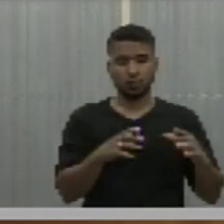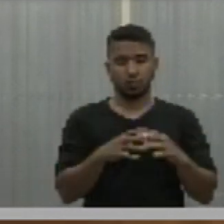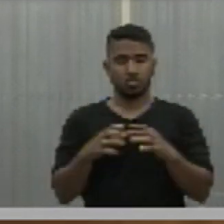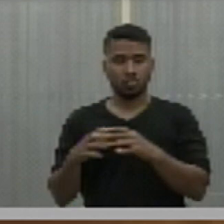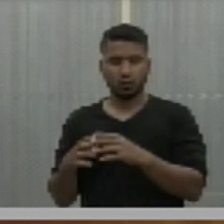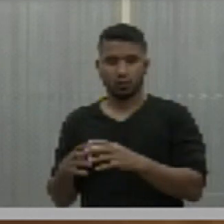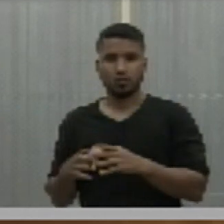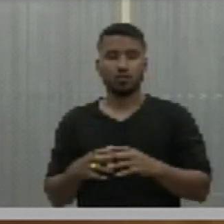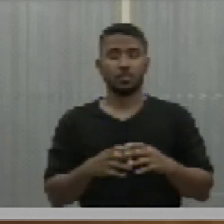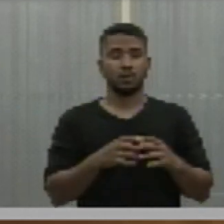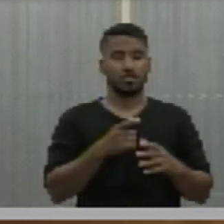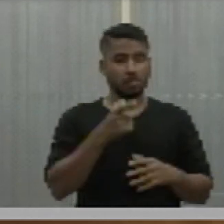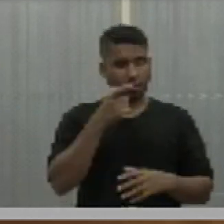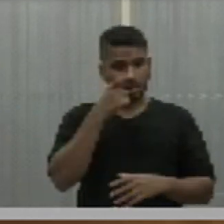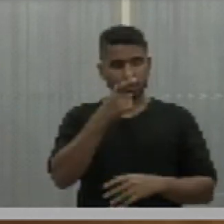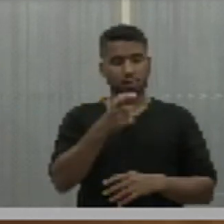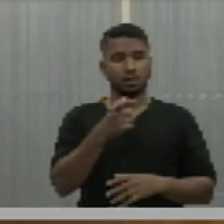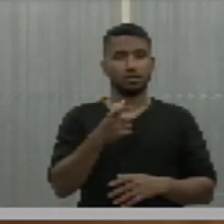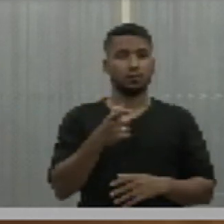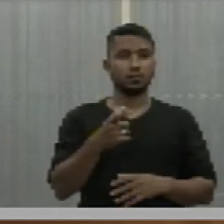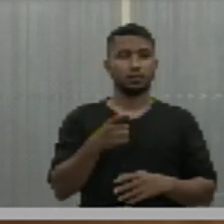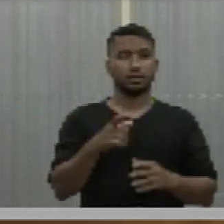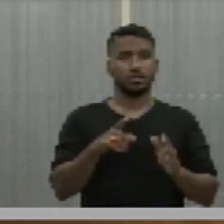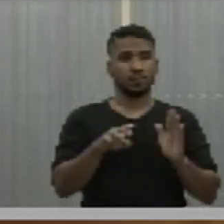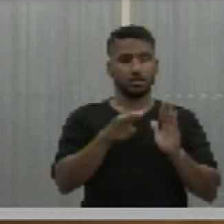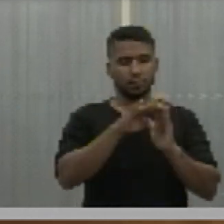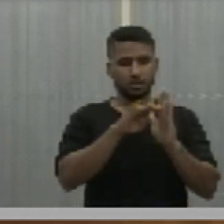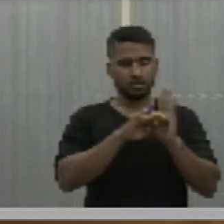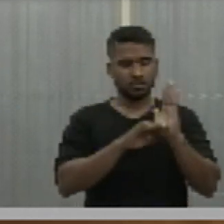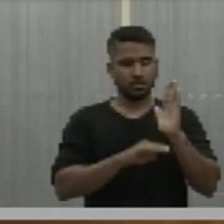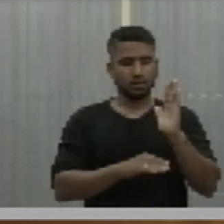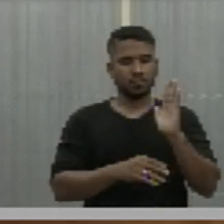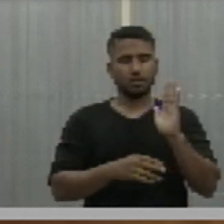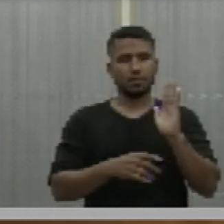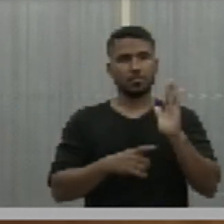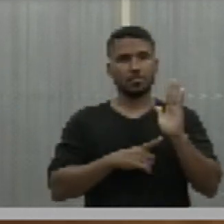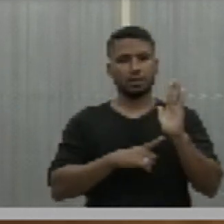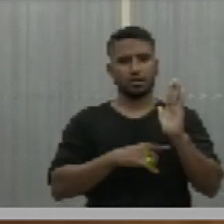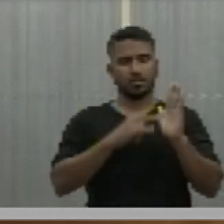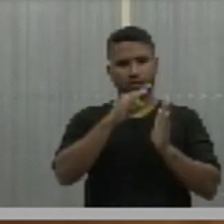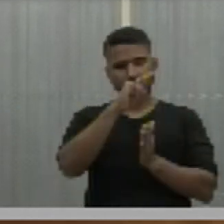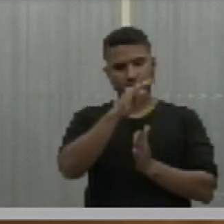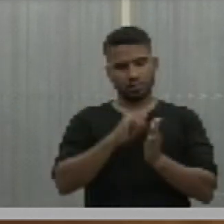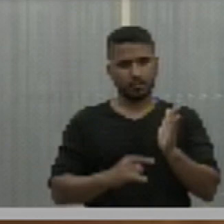categorias interessadas e integrantes de lista anexa a este requerimento.